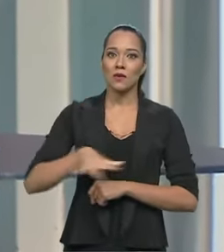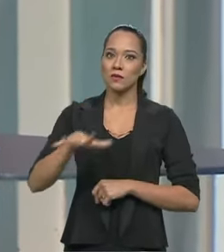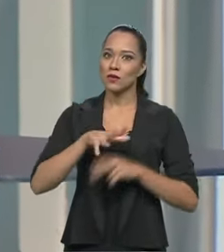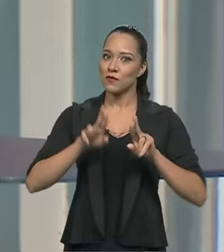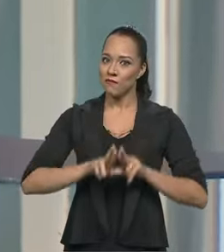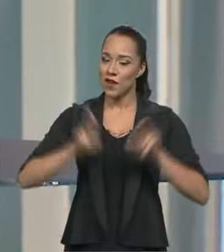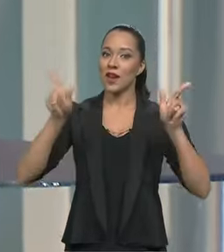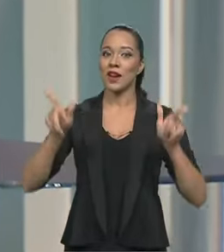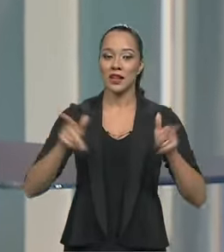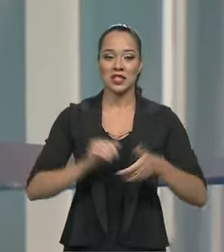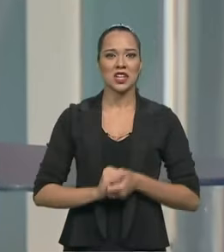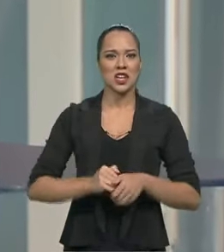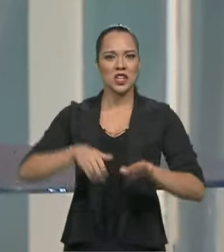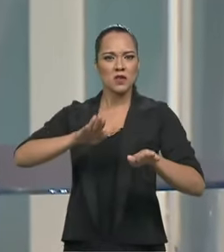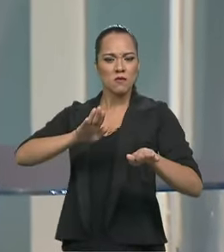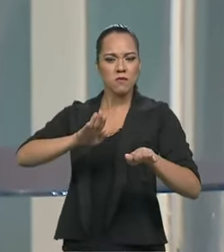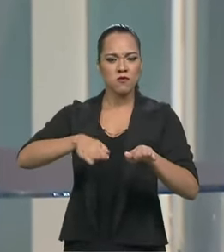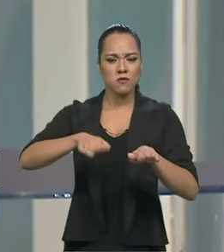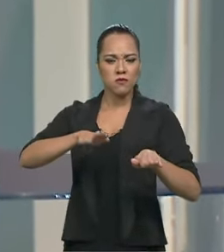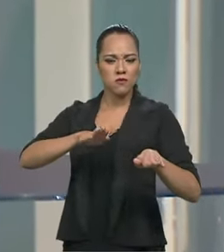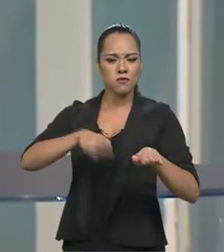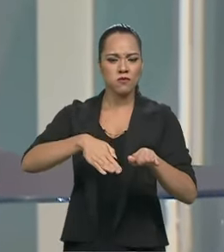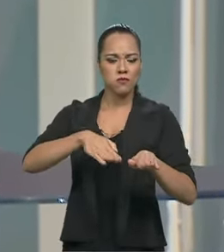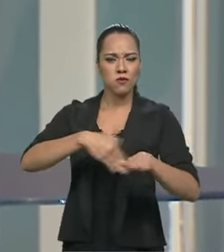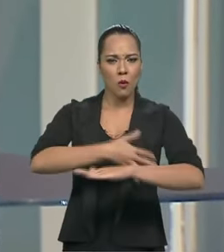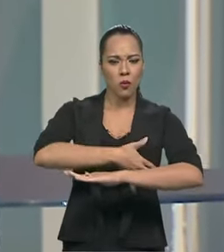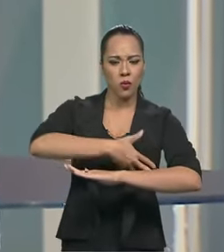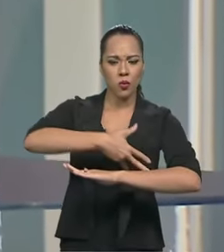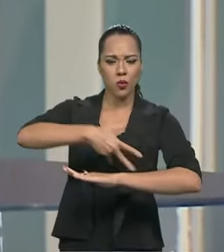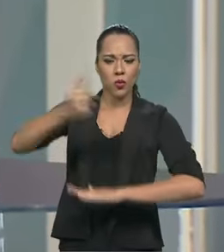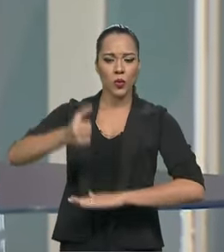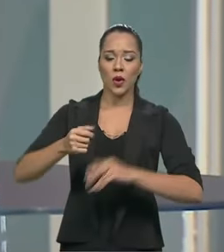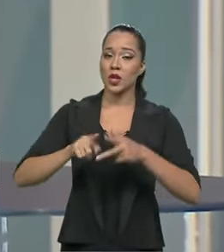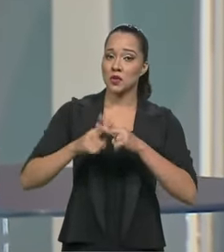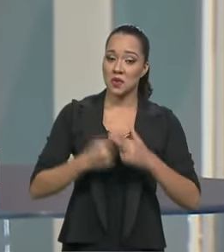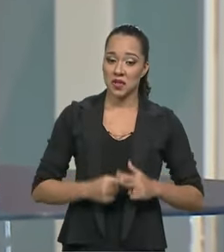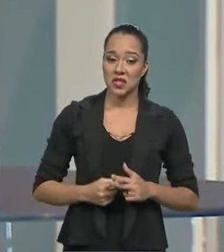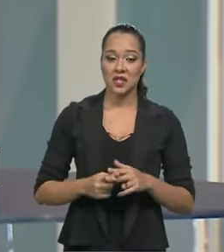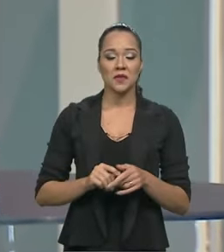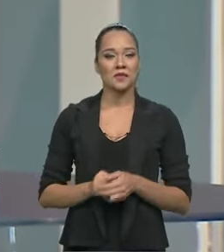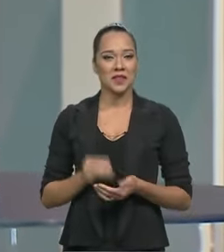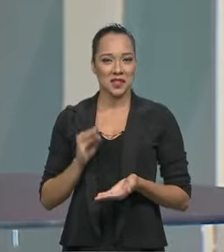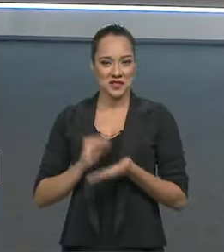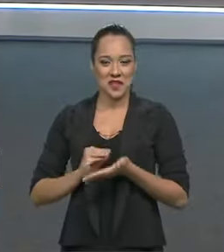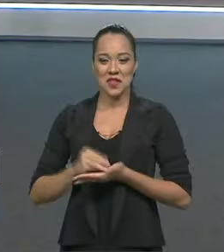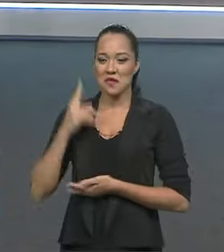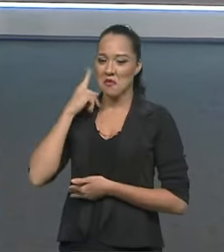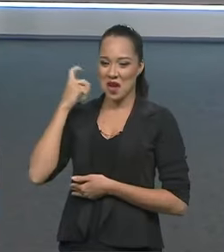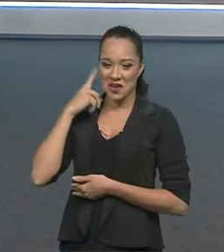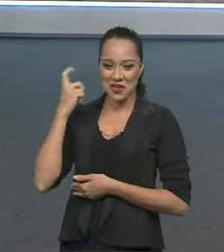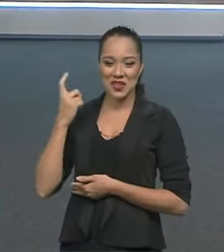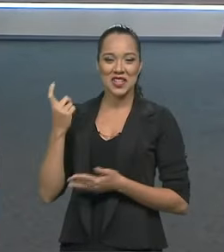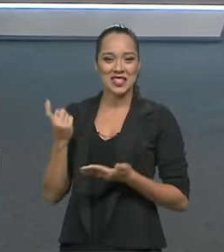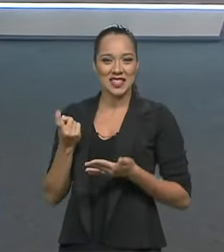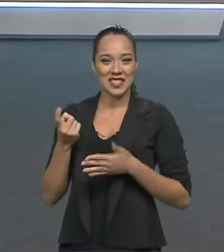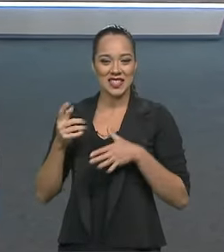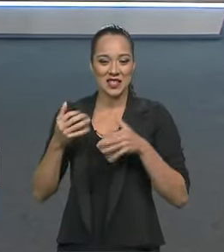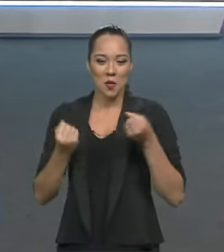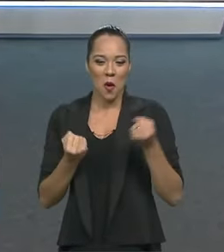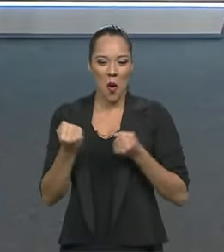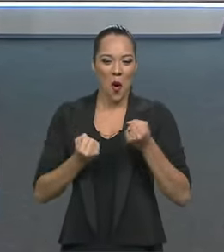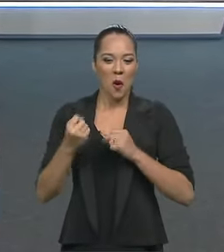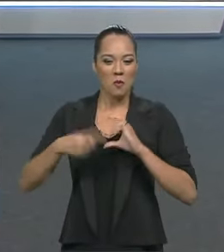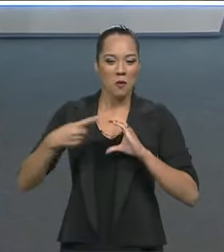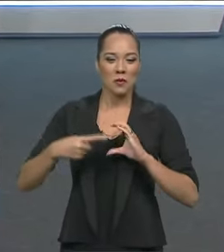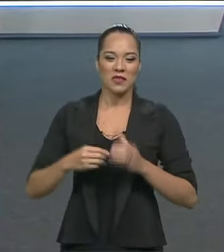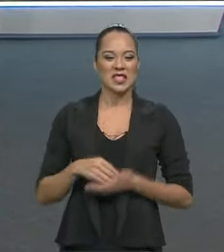grande de aceleração, de manutenção, de tudo. Mas sente falta do barulho, do movimento da combustão?